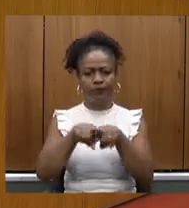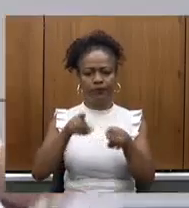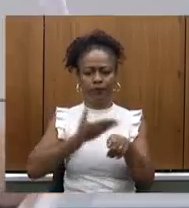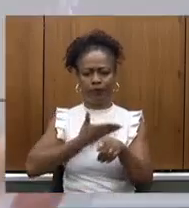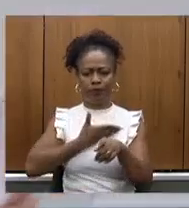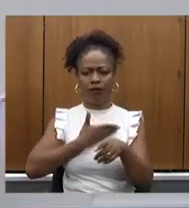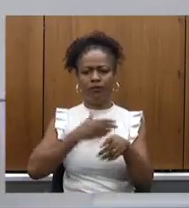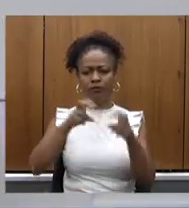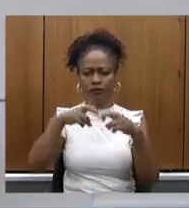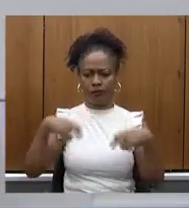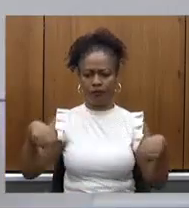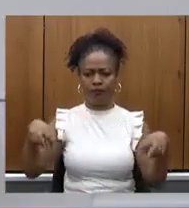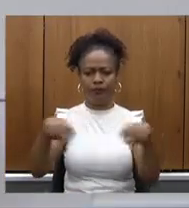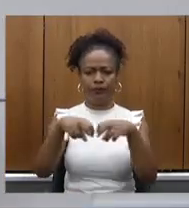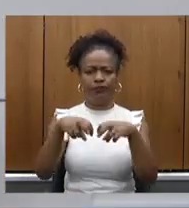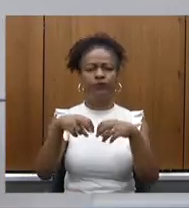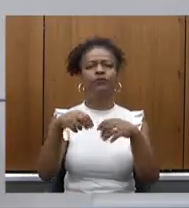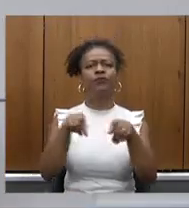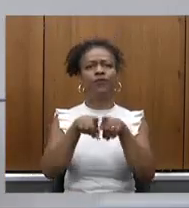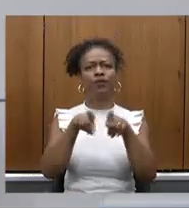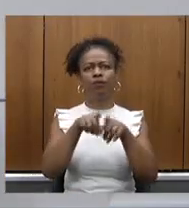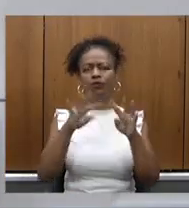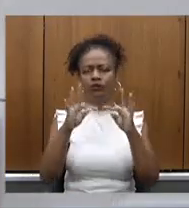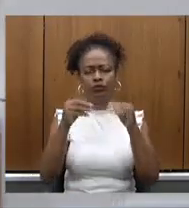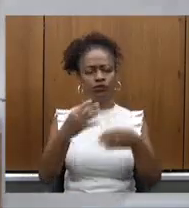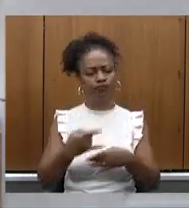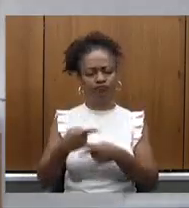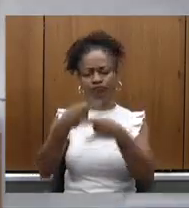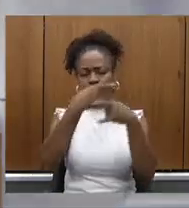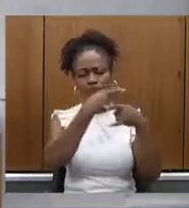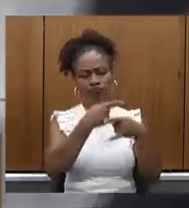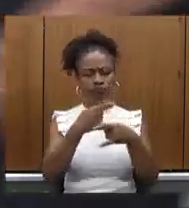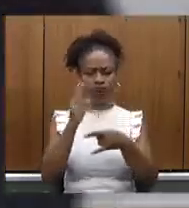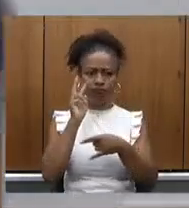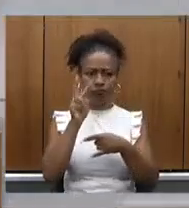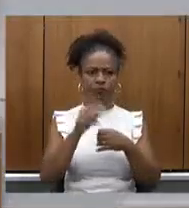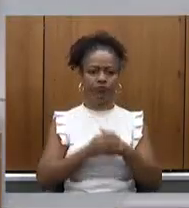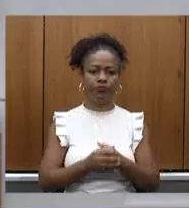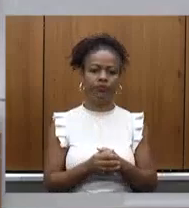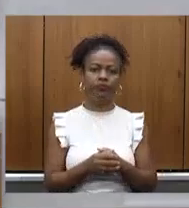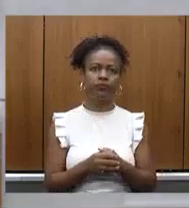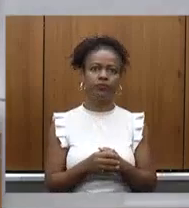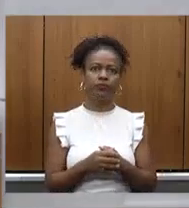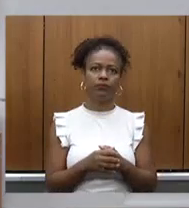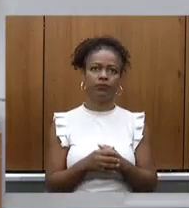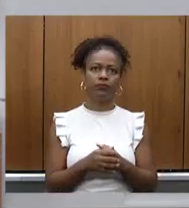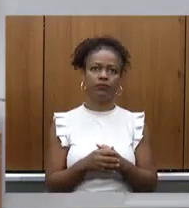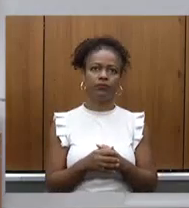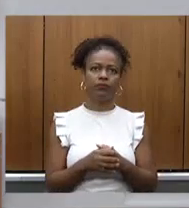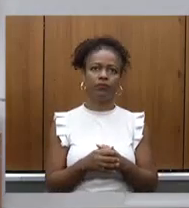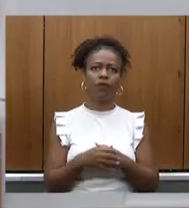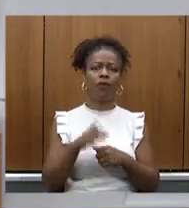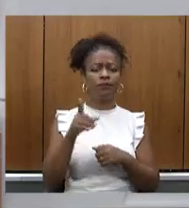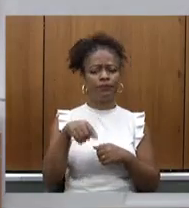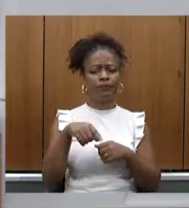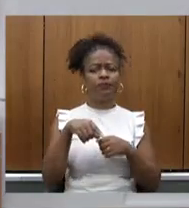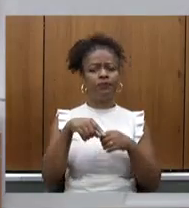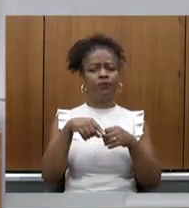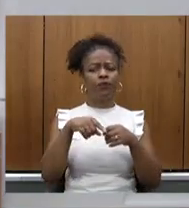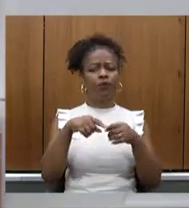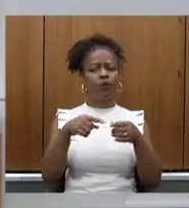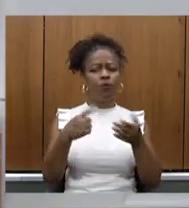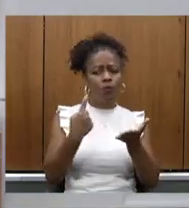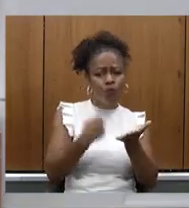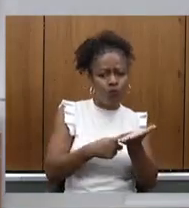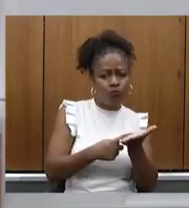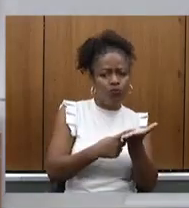e a toda a sociedade que acompanha o Assembleia Fiscaliza secretário acordo celebrado entre o governo de Estado